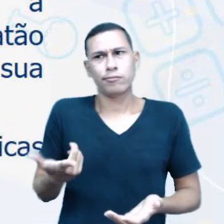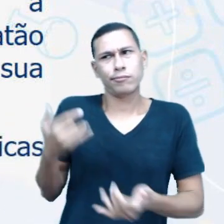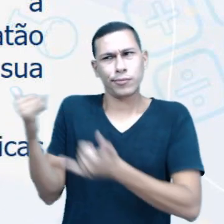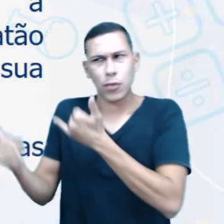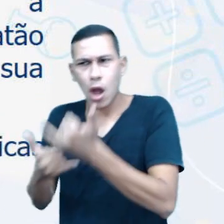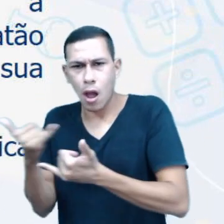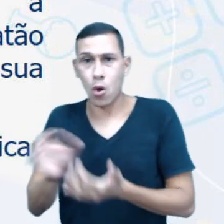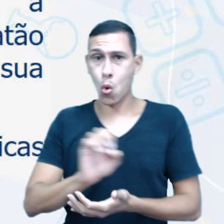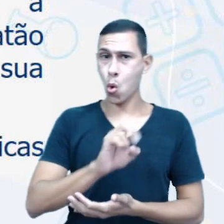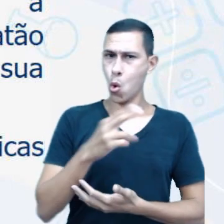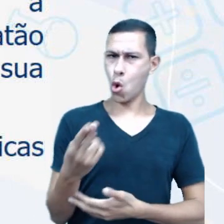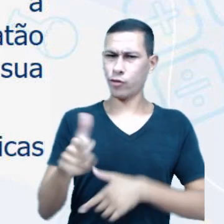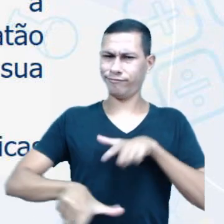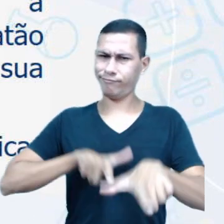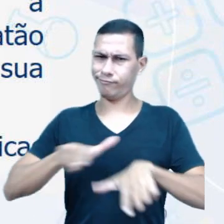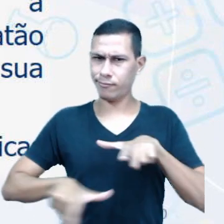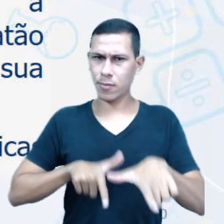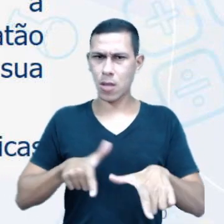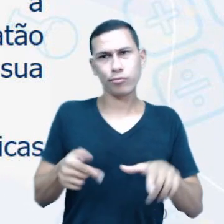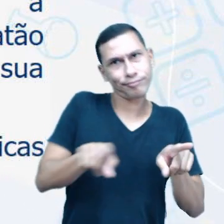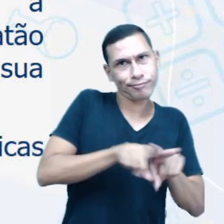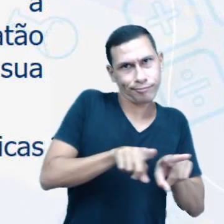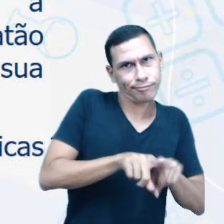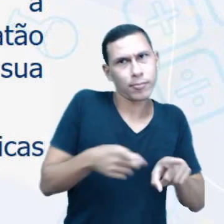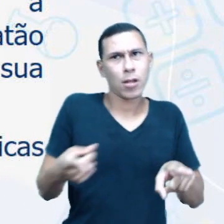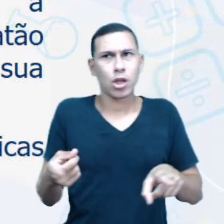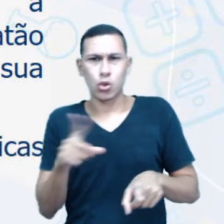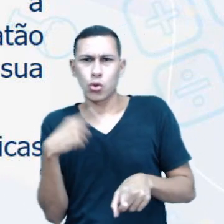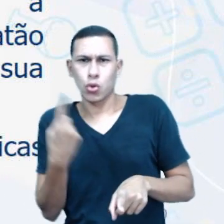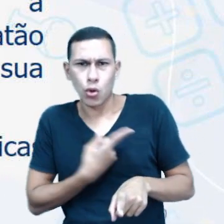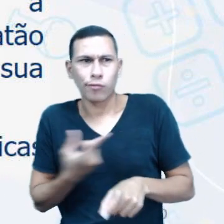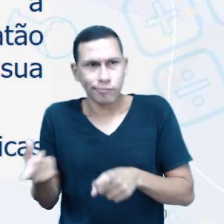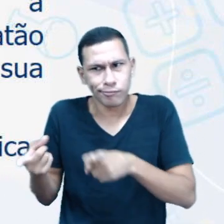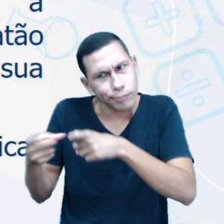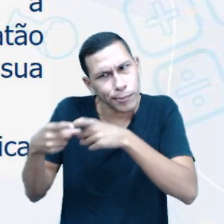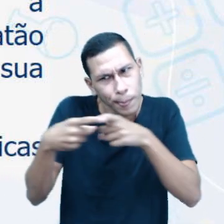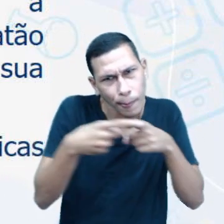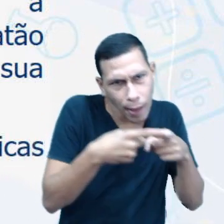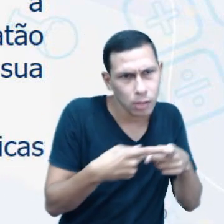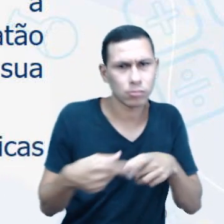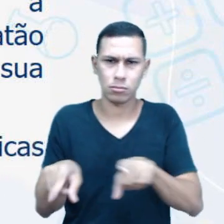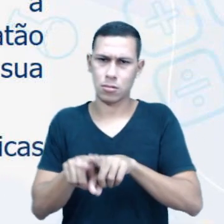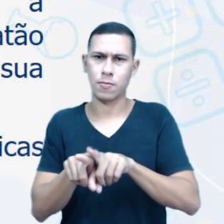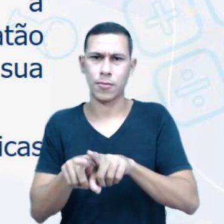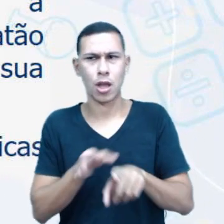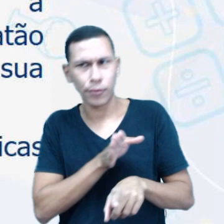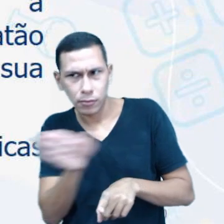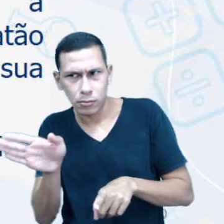para o trabalho, seja para procurar atendimento médico e hospitalar.